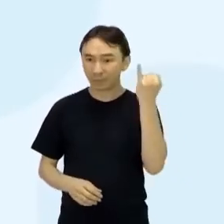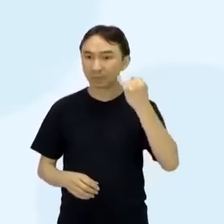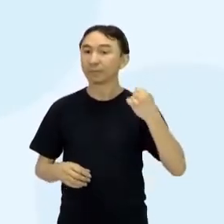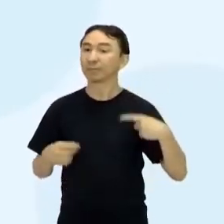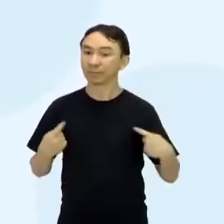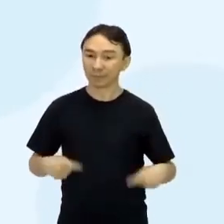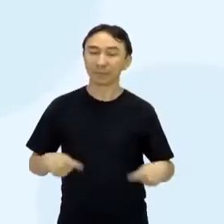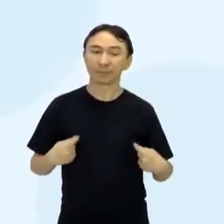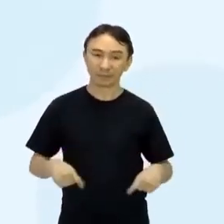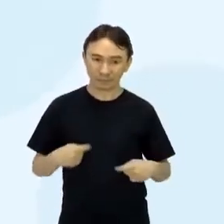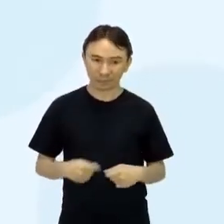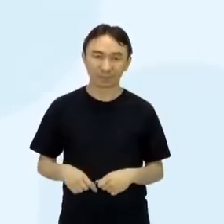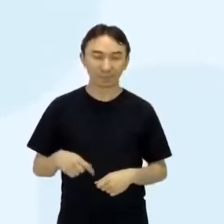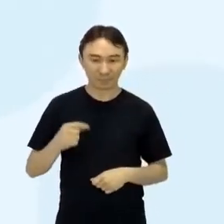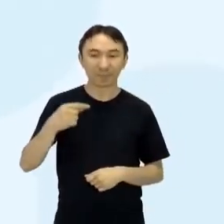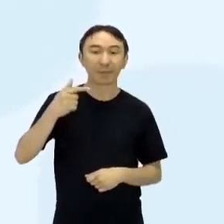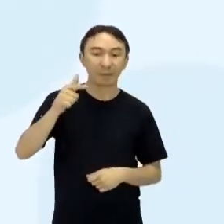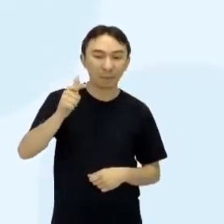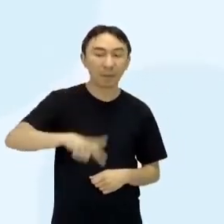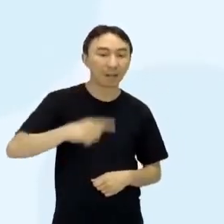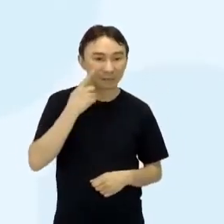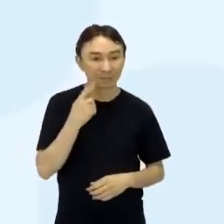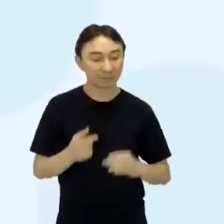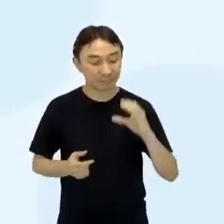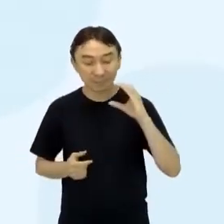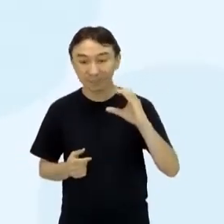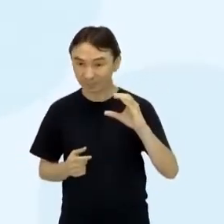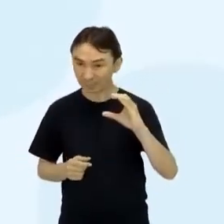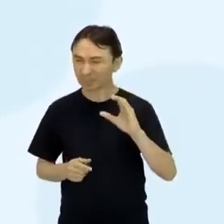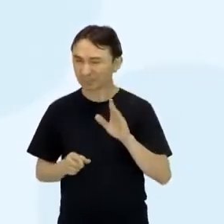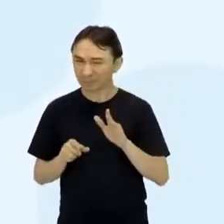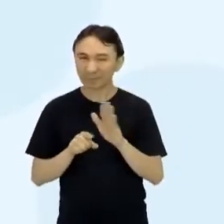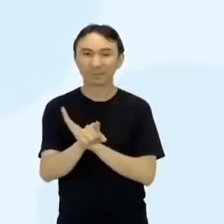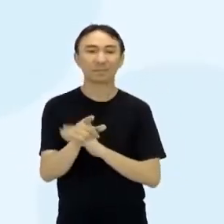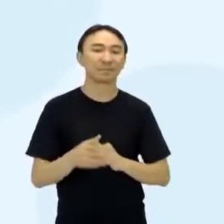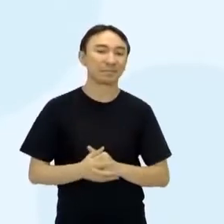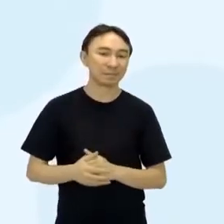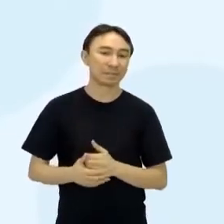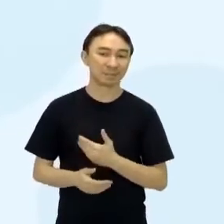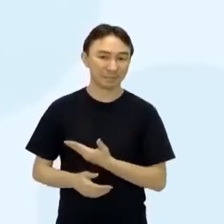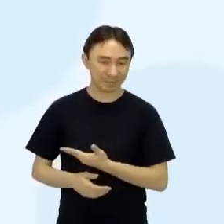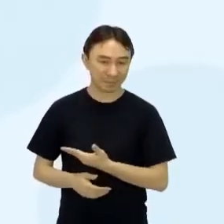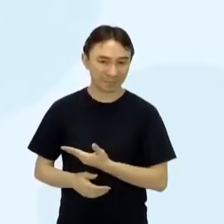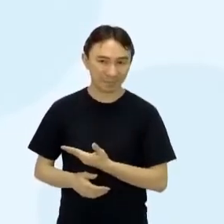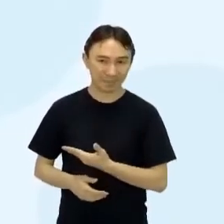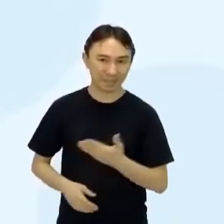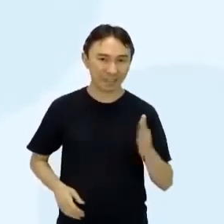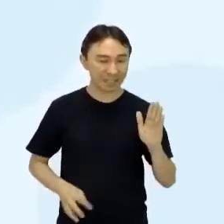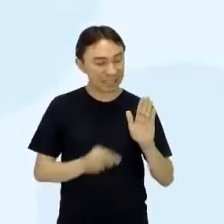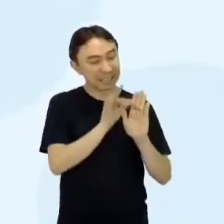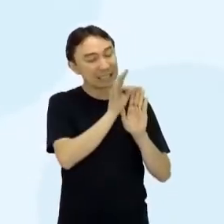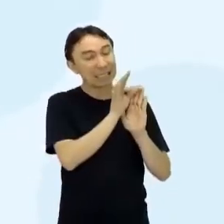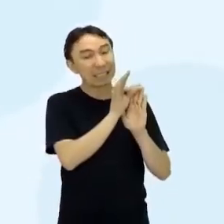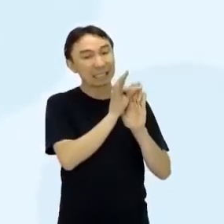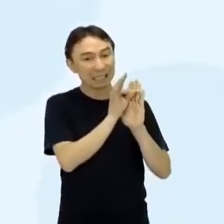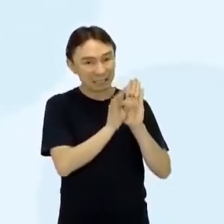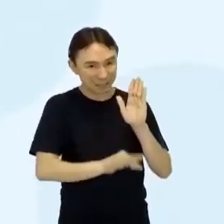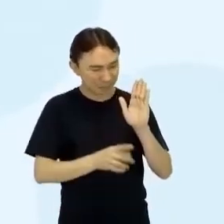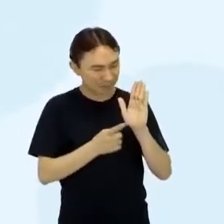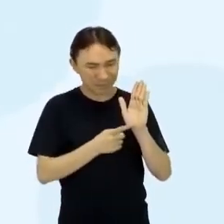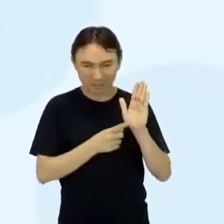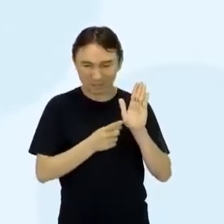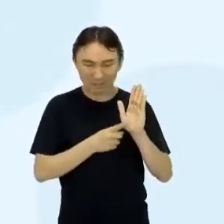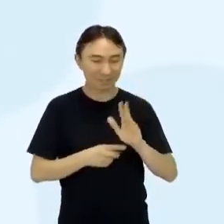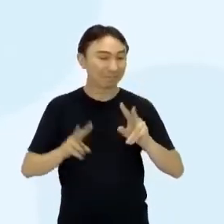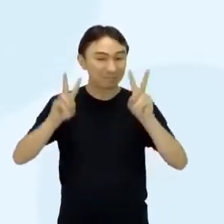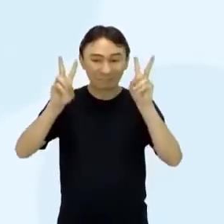sequência, aí, vocês já podem ir mandando as respostas, qual foi, ou qual é a questão principal que foi utilizada, ou foi levantada aí,